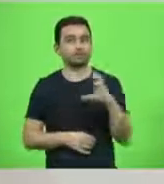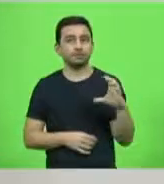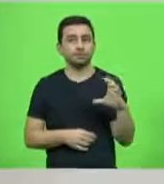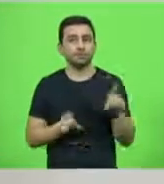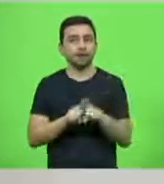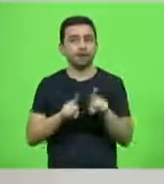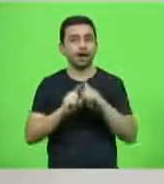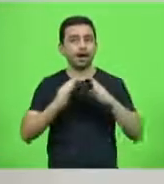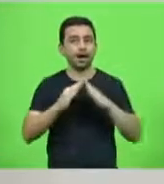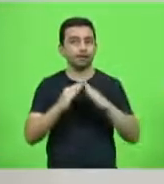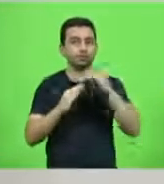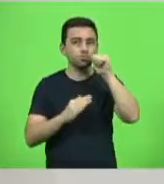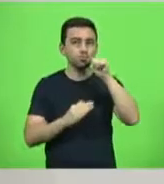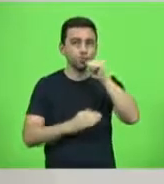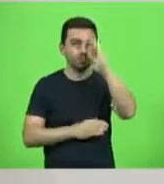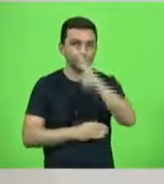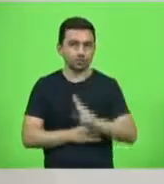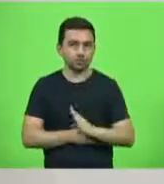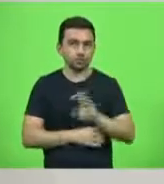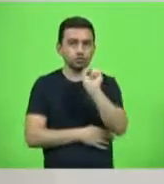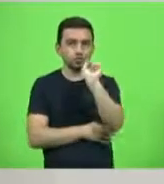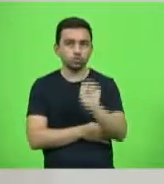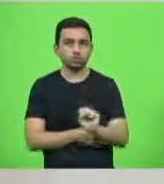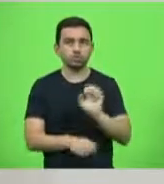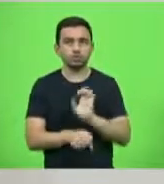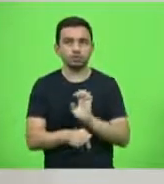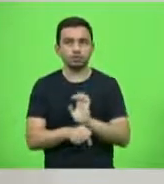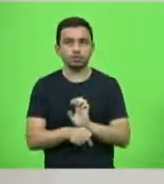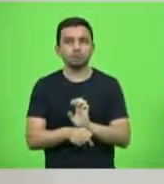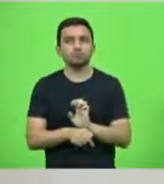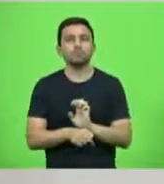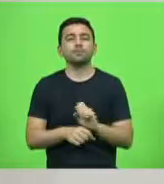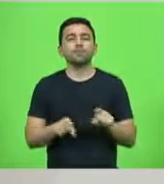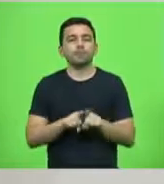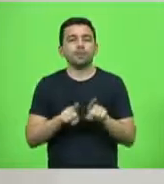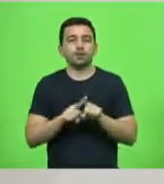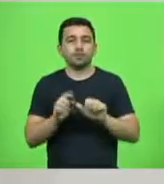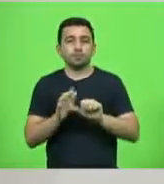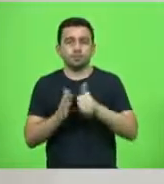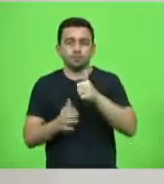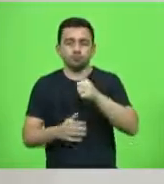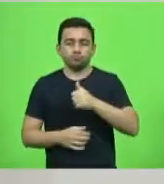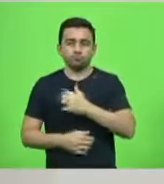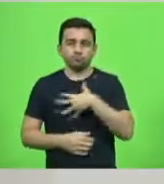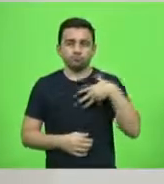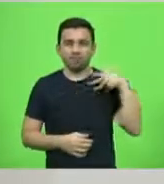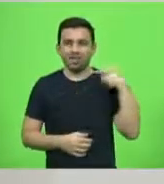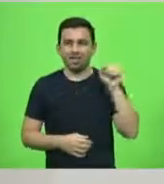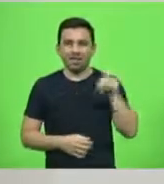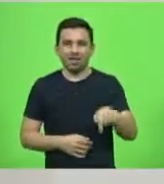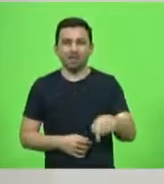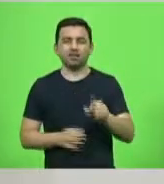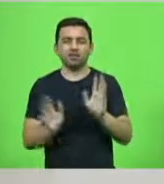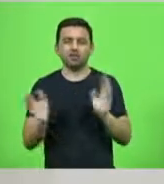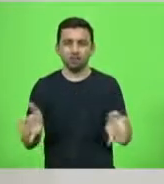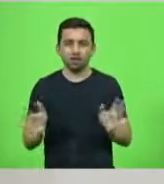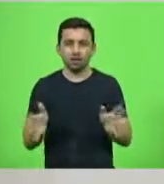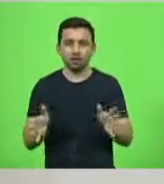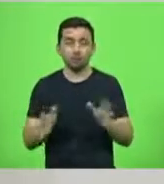Casa da Mulher Brasileira no sul do Estado e agora a Primeira-Dama anuncia também para Florianópolis.